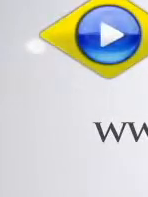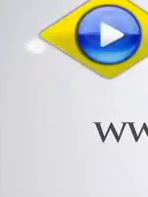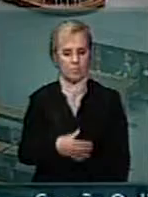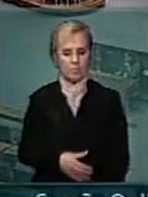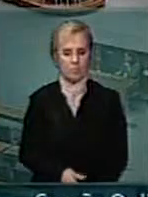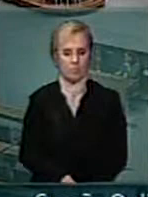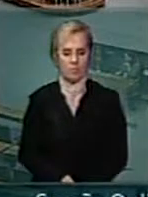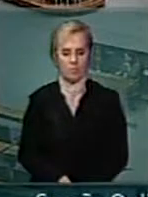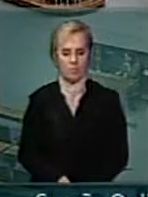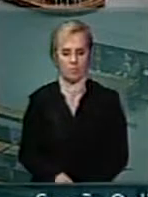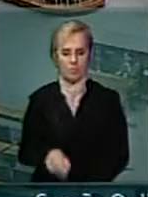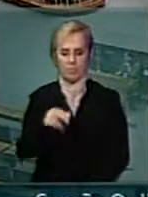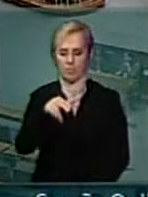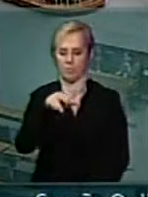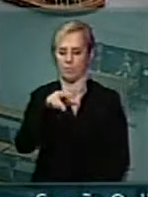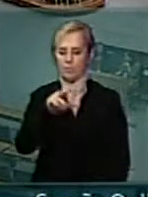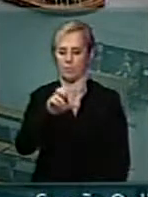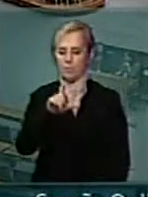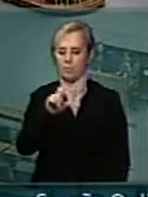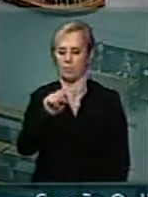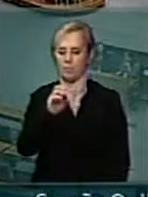Nelto Pelegrino